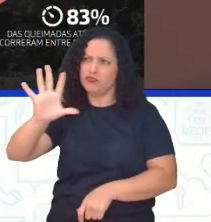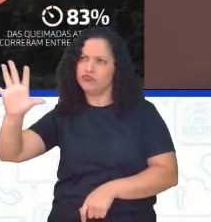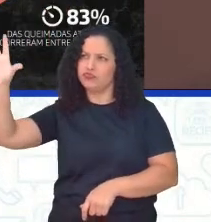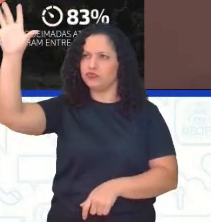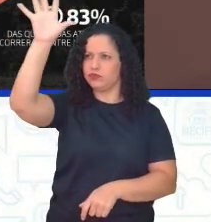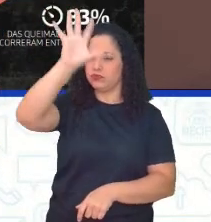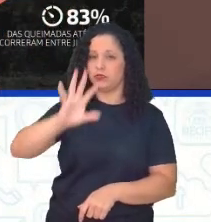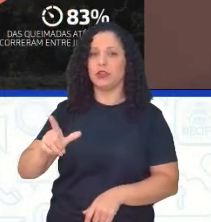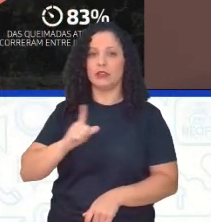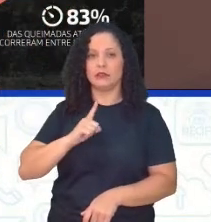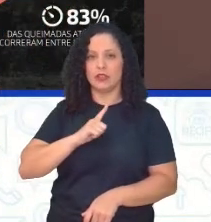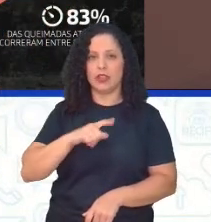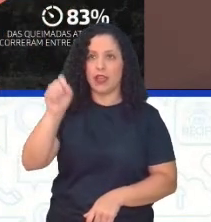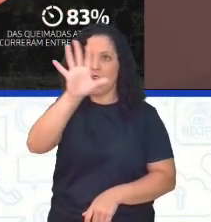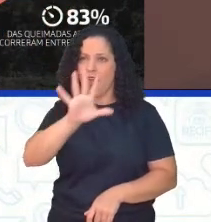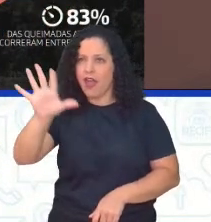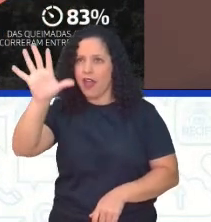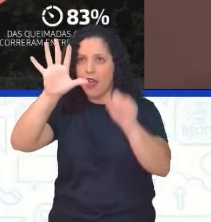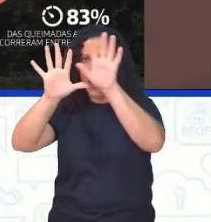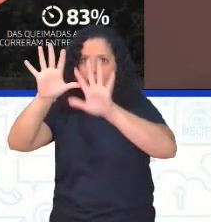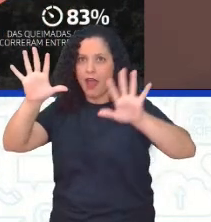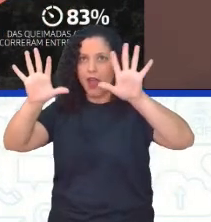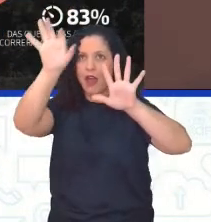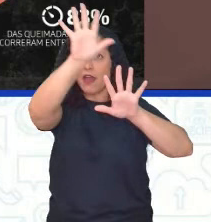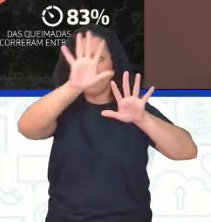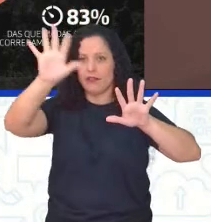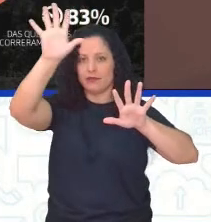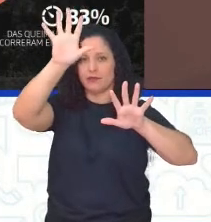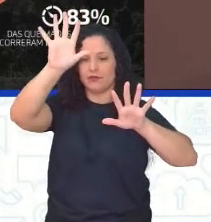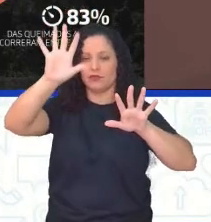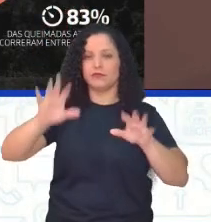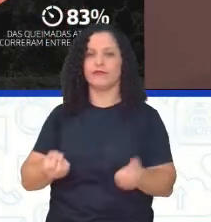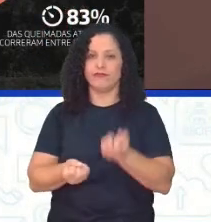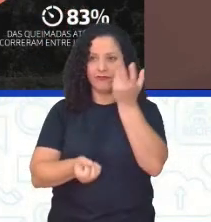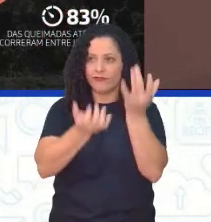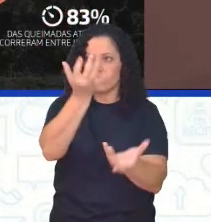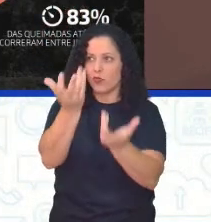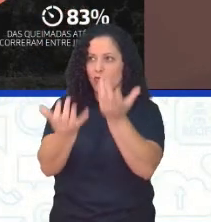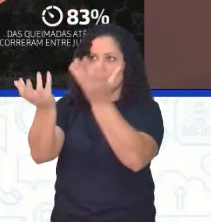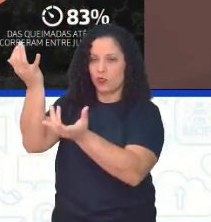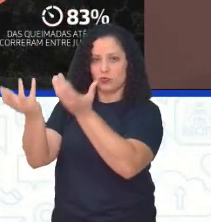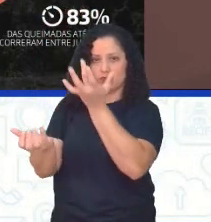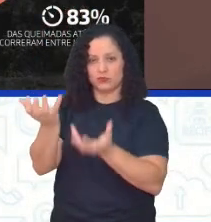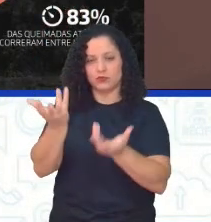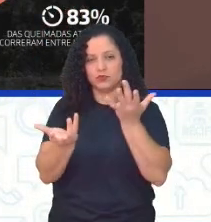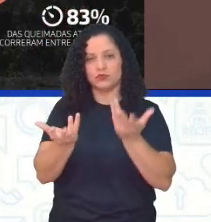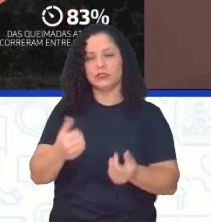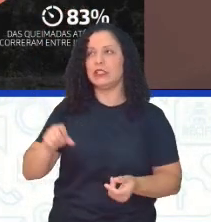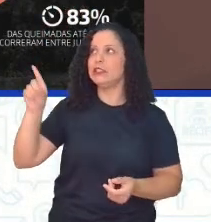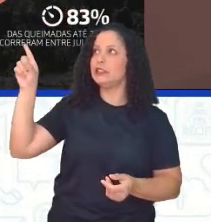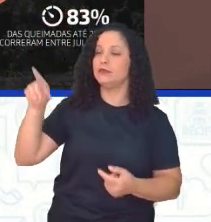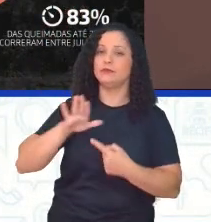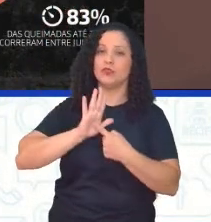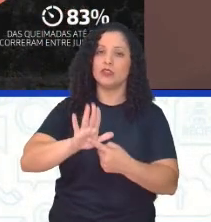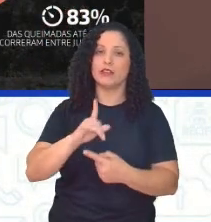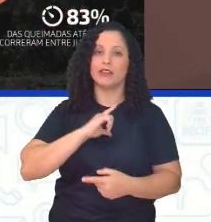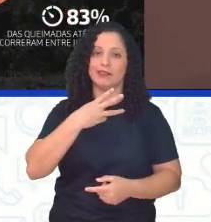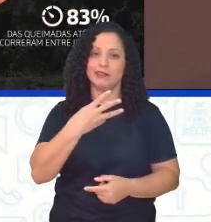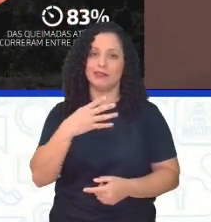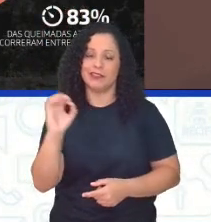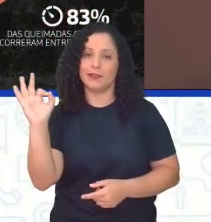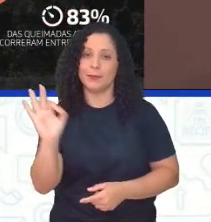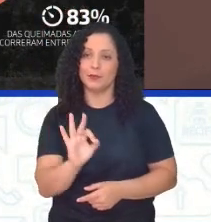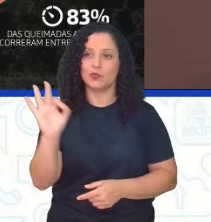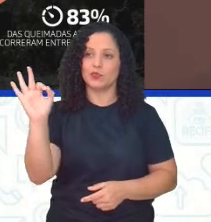gente vai ter focos de queimada nesses lugares. E o gráfico aqui no meio está dizendo, ó, que 30%, professor Gilson, a maior